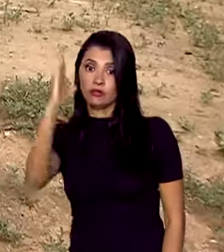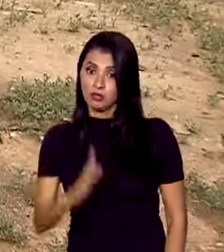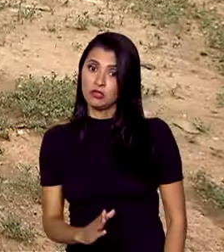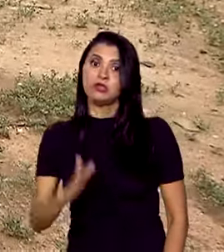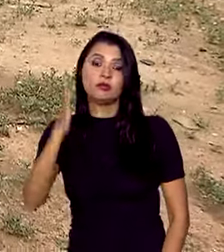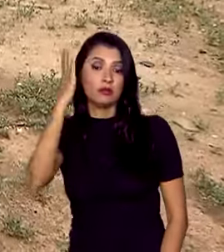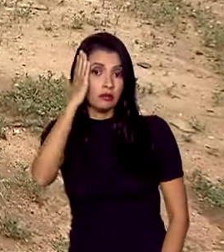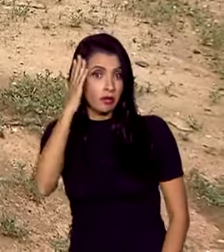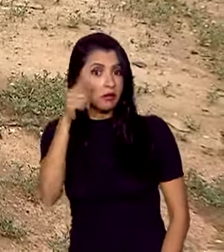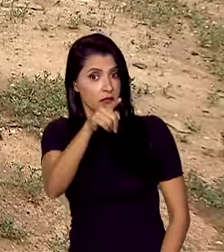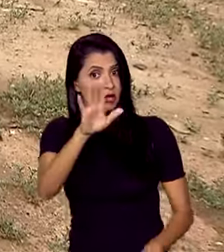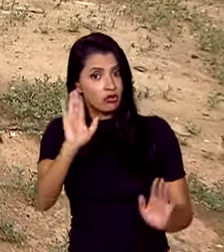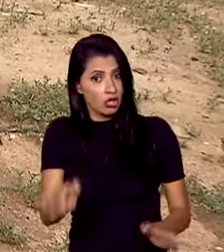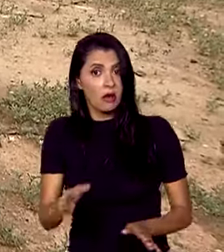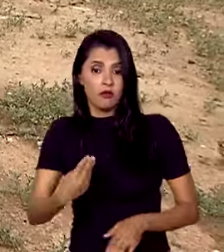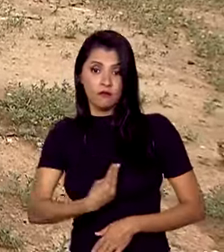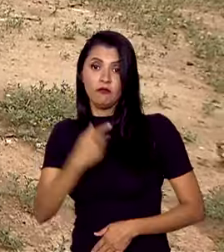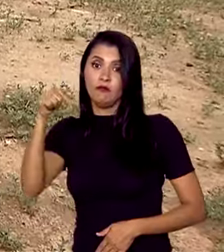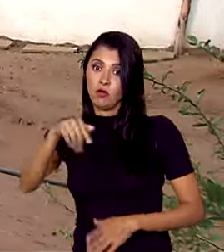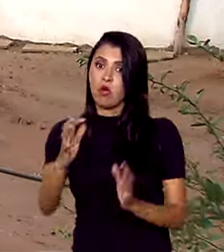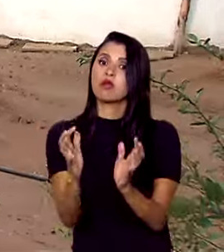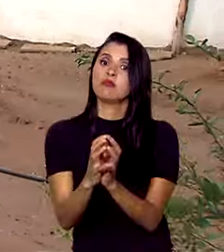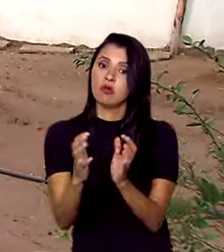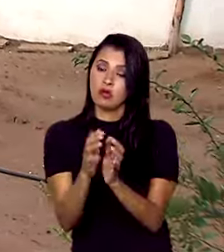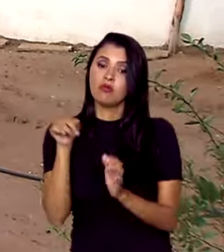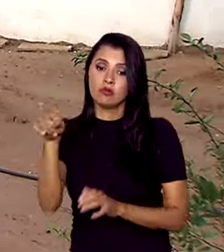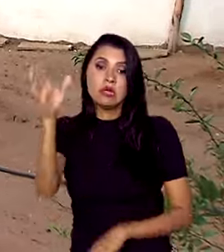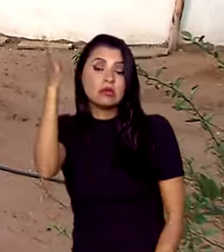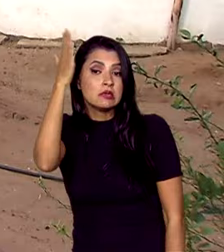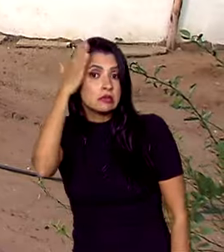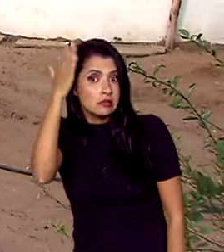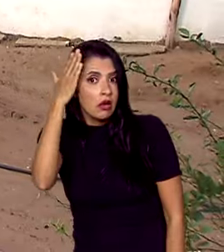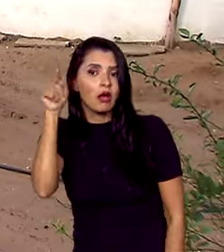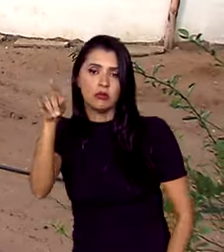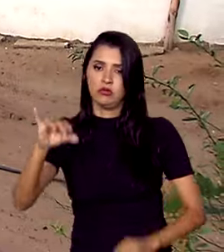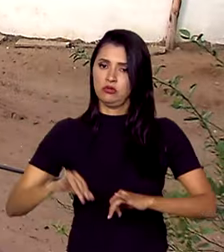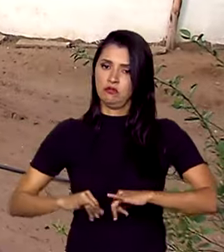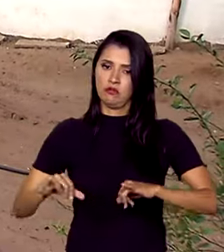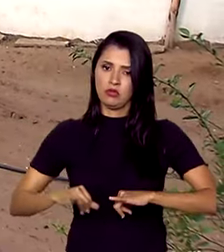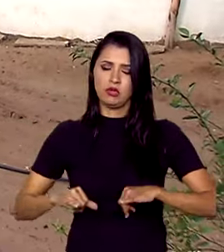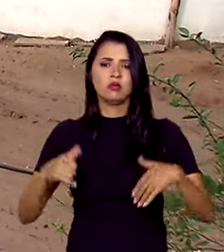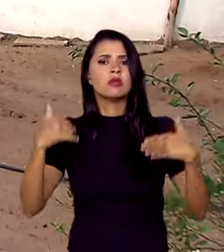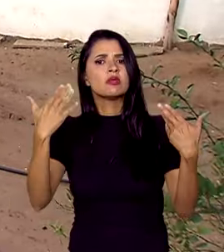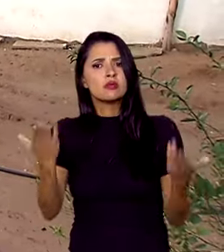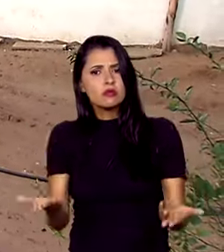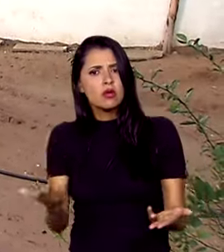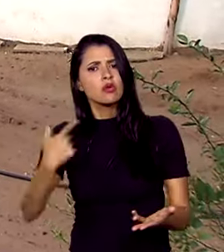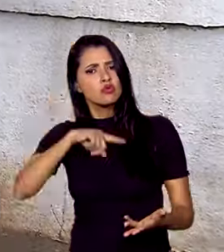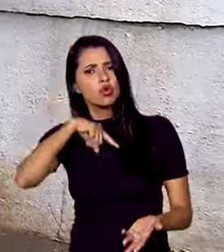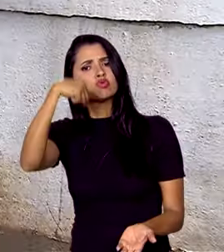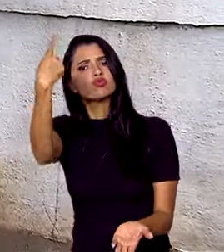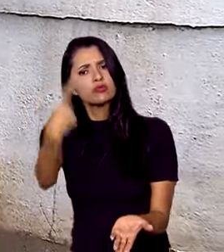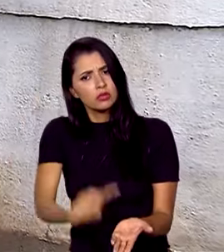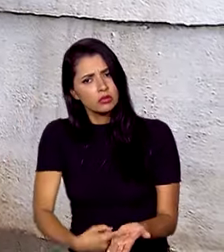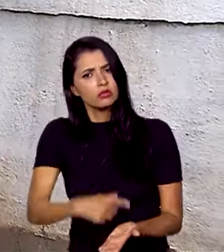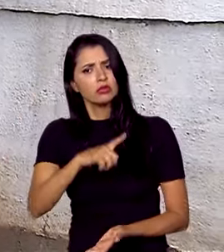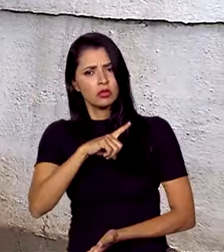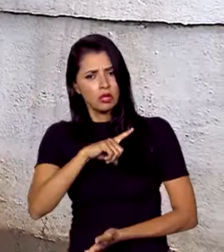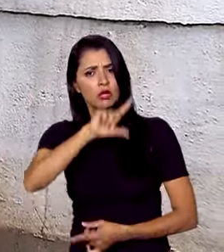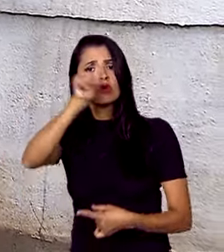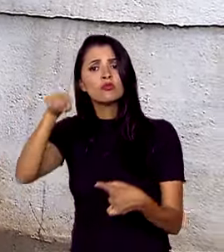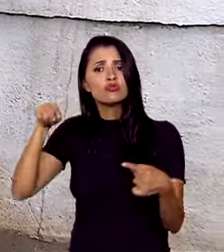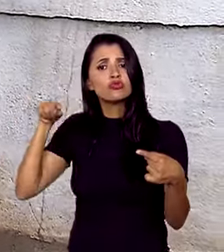viveu aqui no sertão de Pernambuco e sabe sobre isso. Então, por isso o nosso compromisso. O